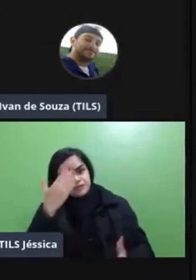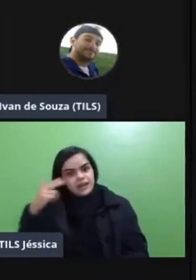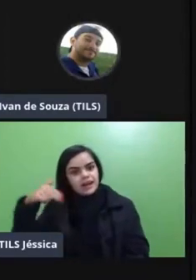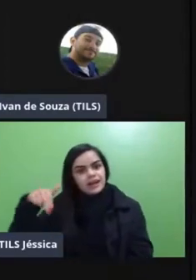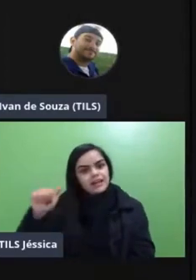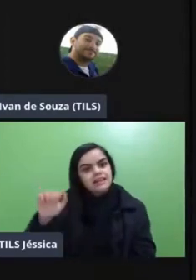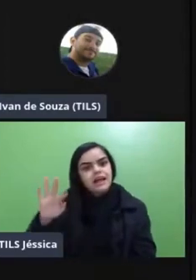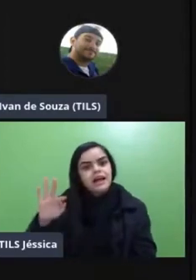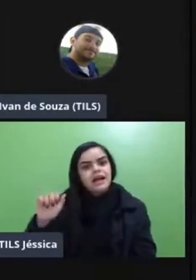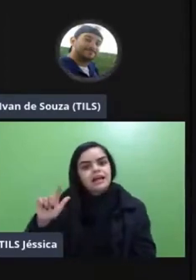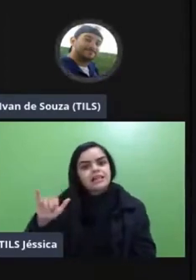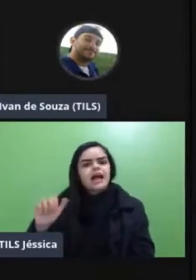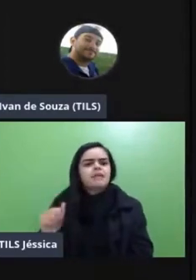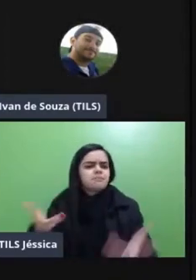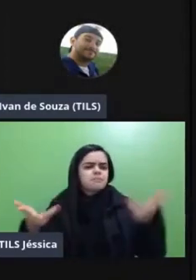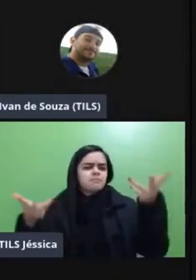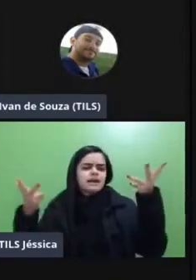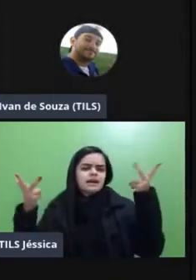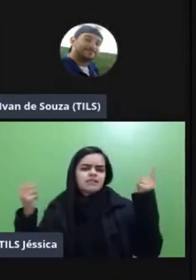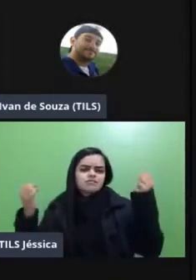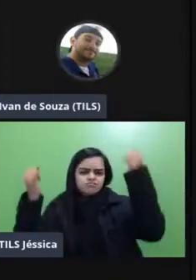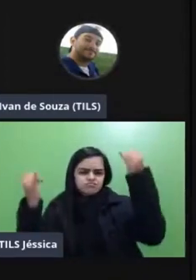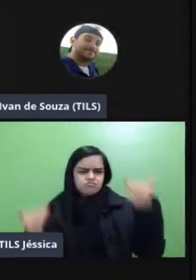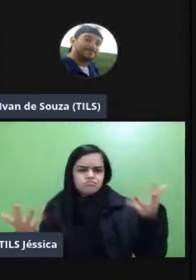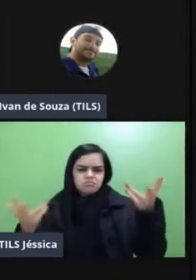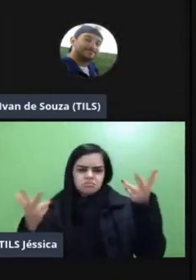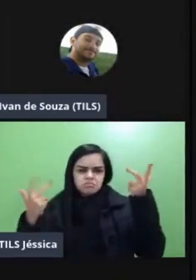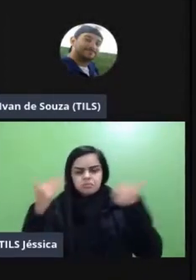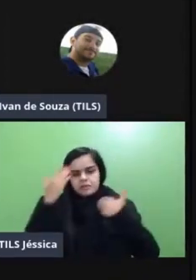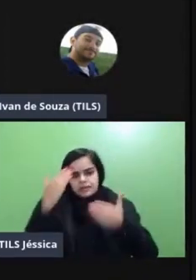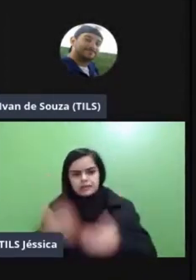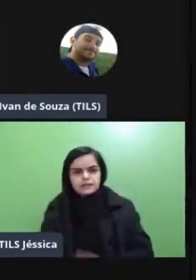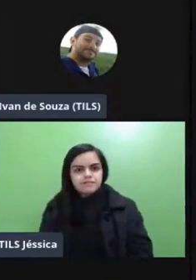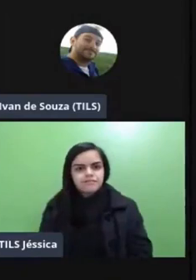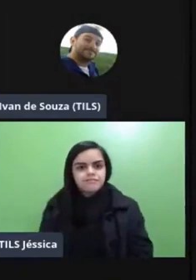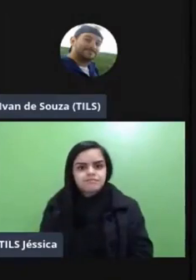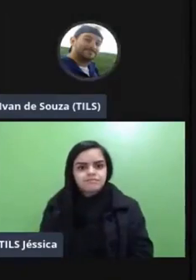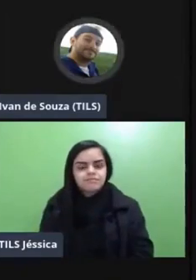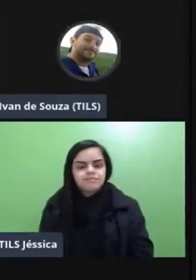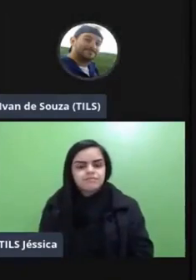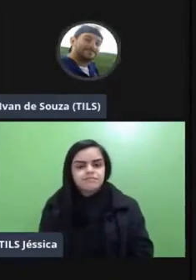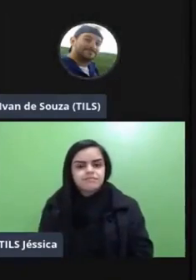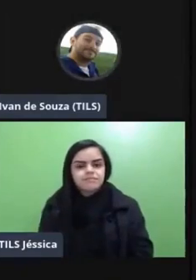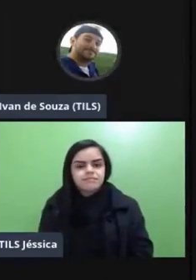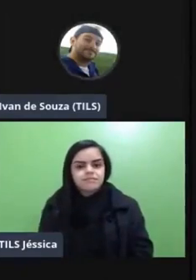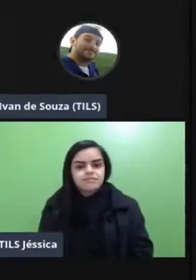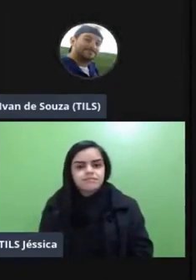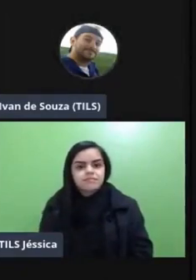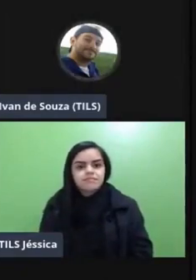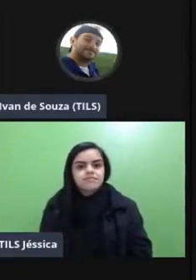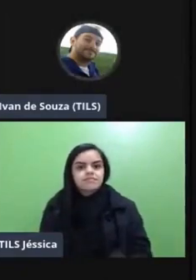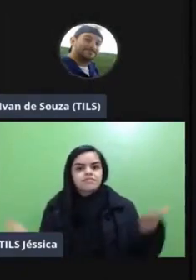explanação enriquecedor a sua explanação muito obrigada obrigada eu e eu aproveito então para voltar com